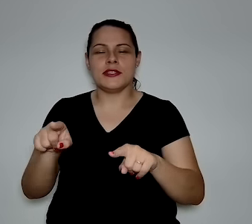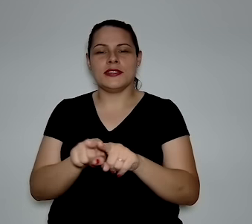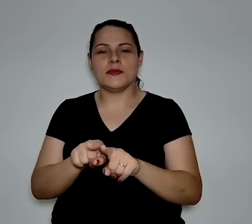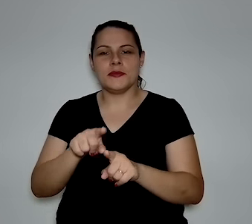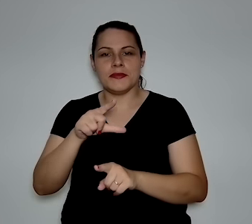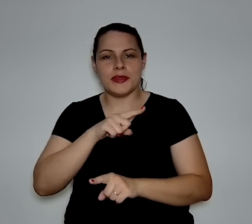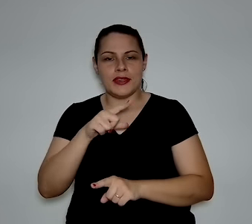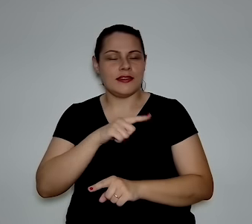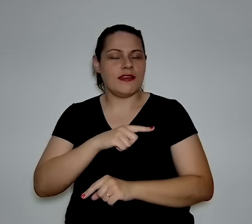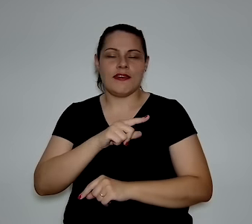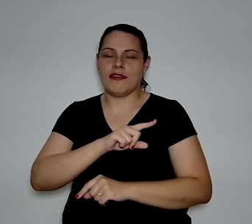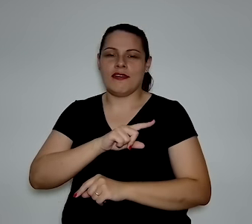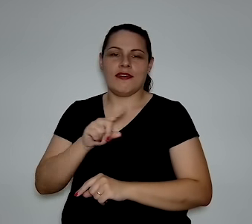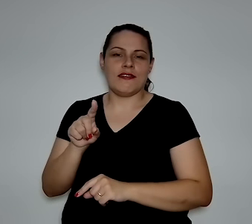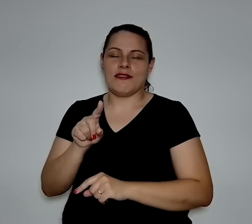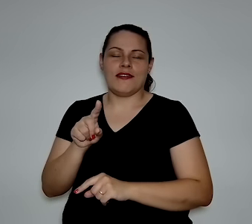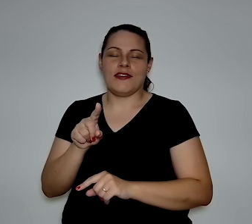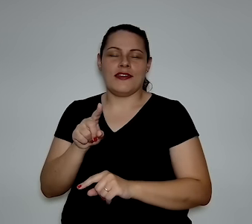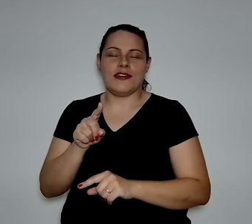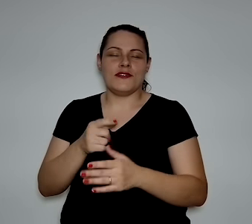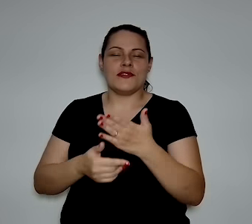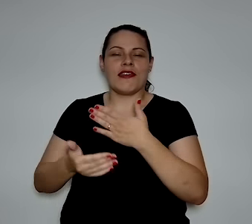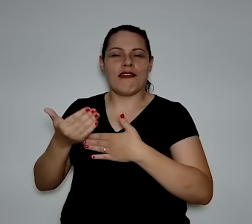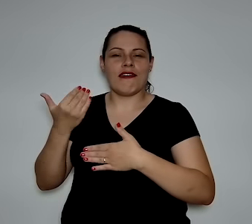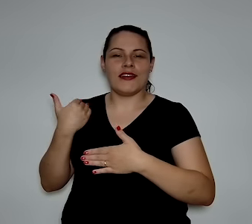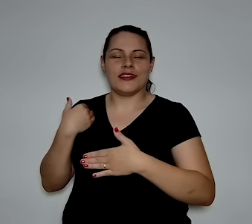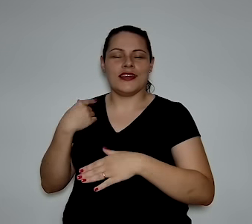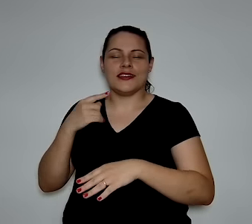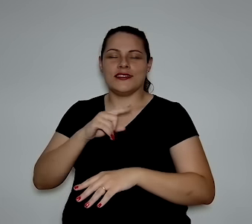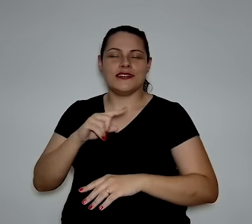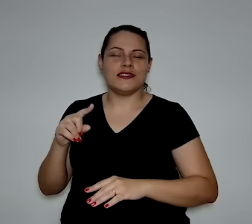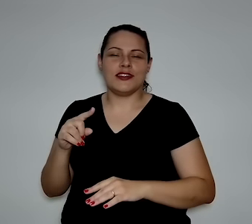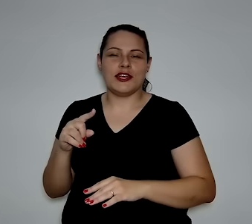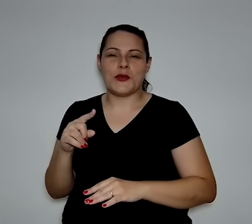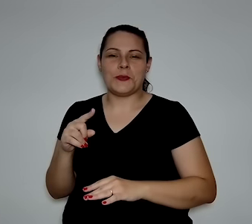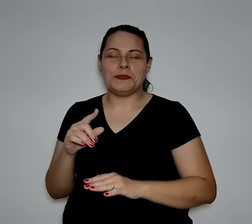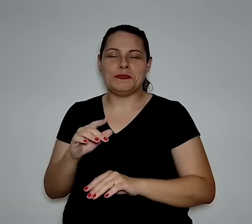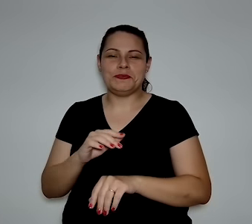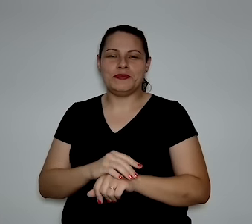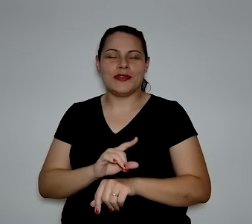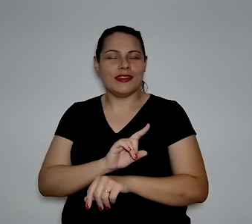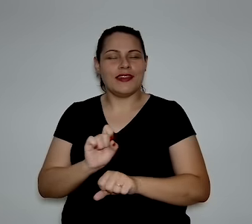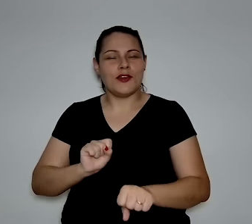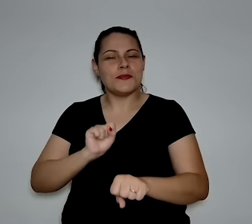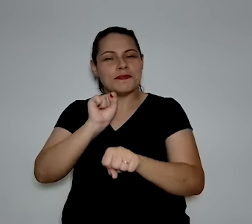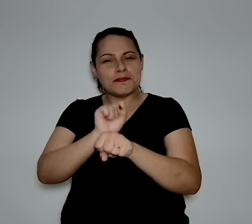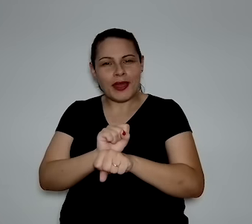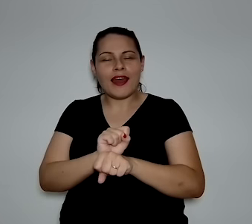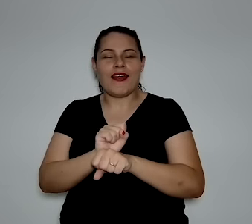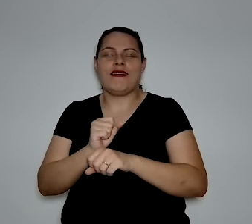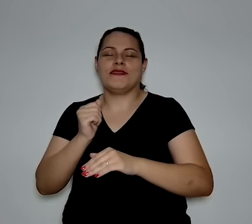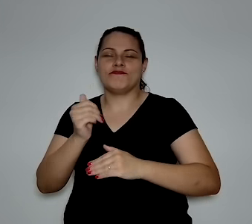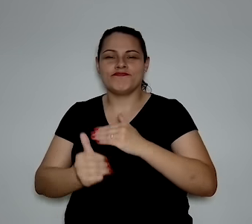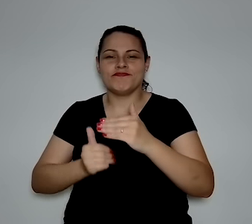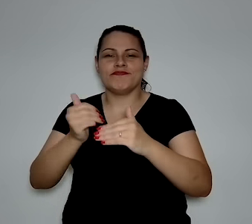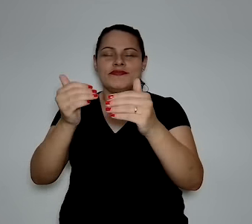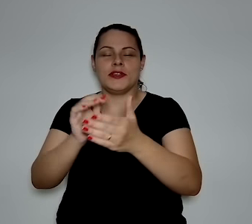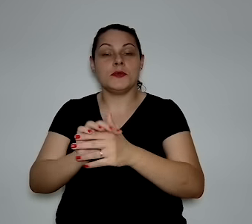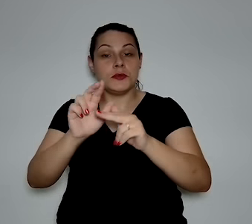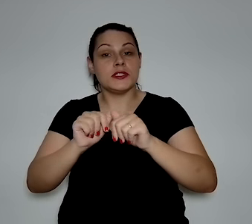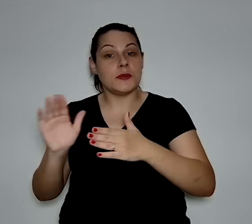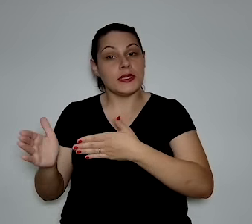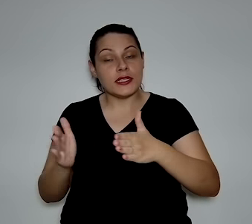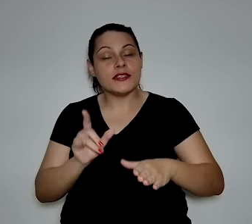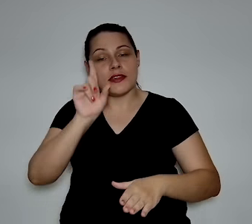também não ficar para trás dessa, repito, não é uma tendência,